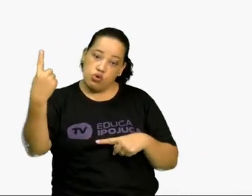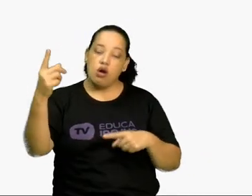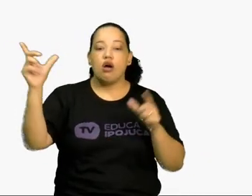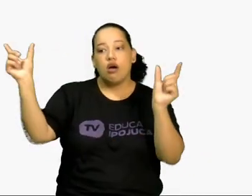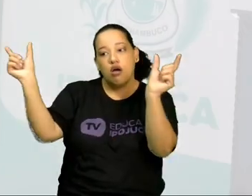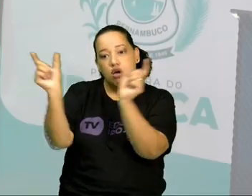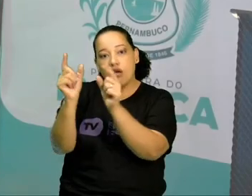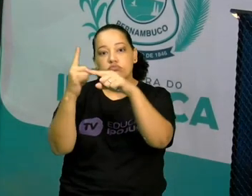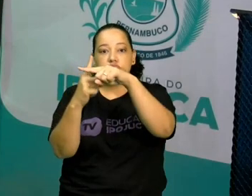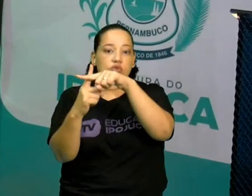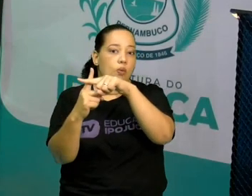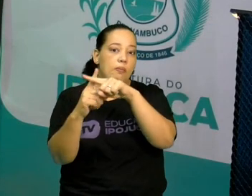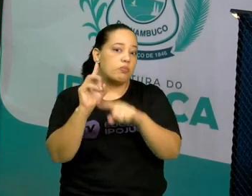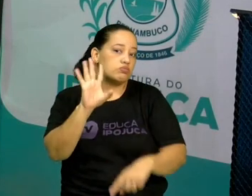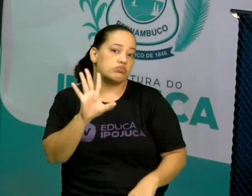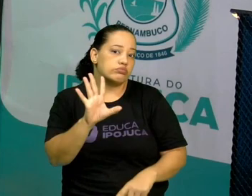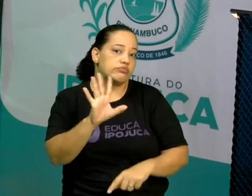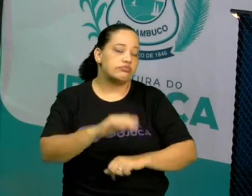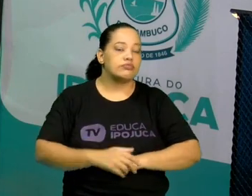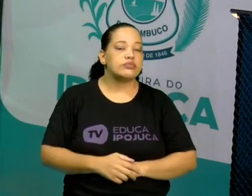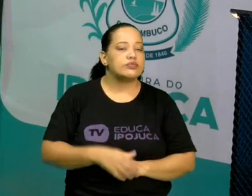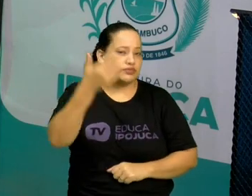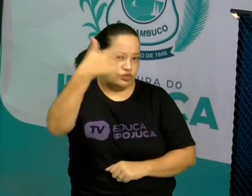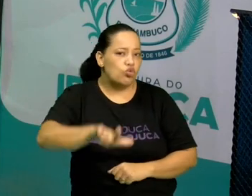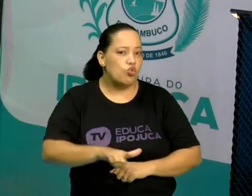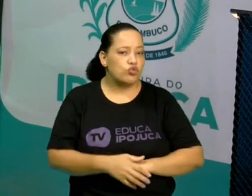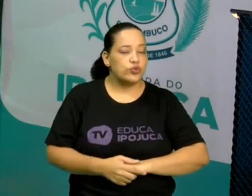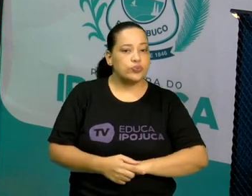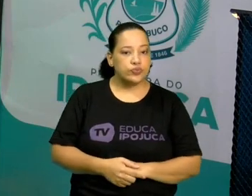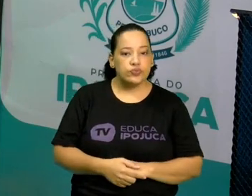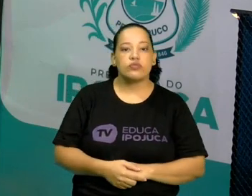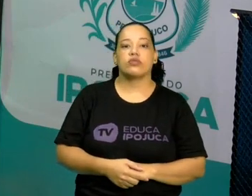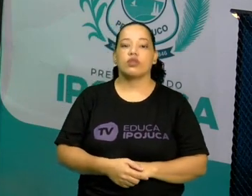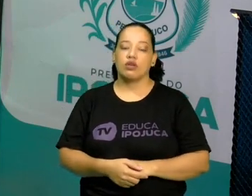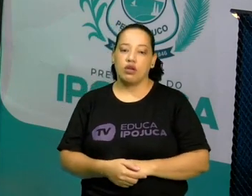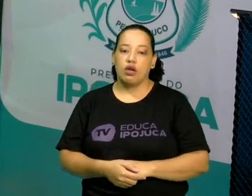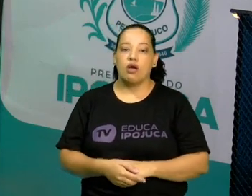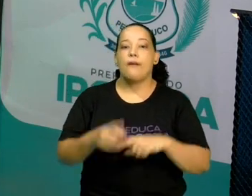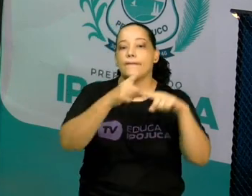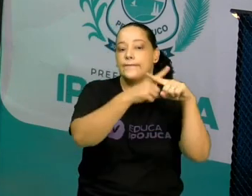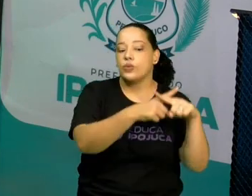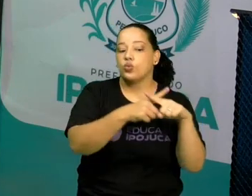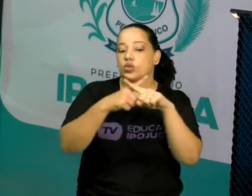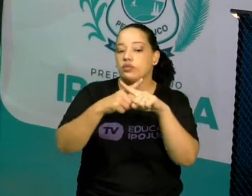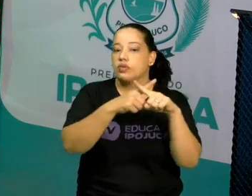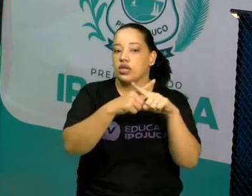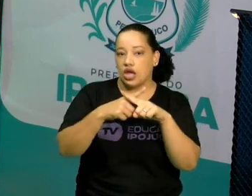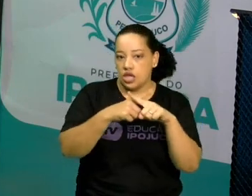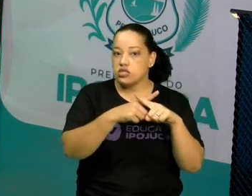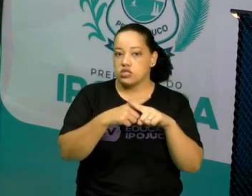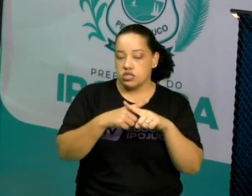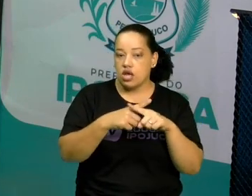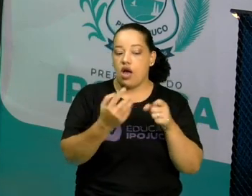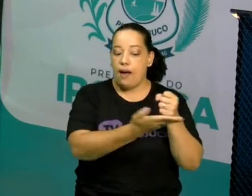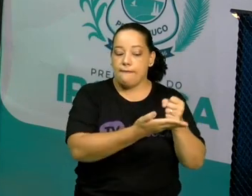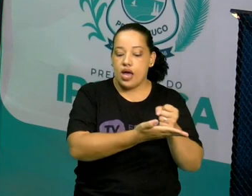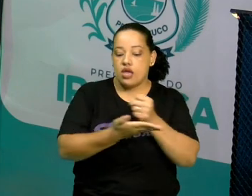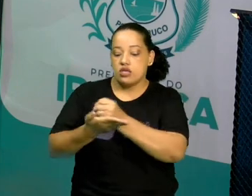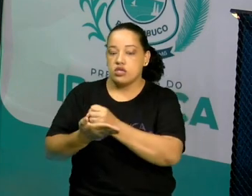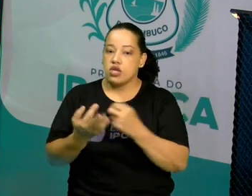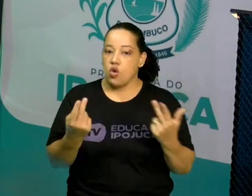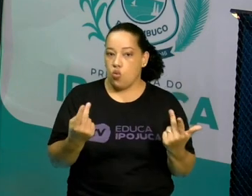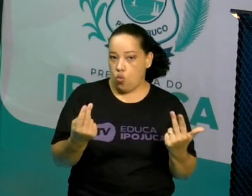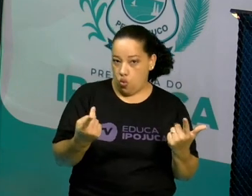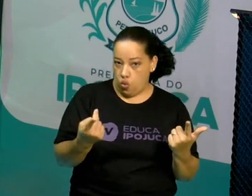fácil. Repetindo de novo essa propriedade. Multiplicação de potência de mesma base, repete a base,